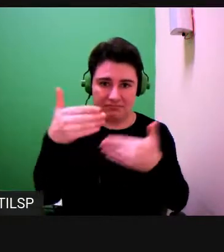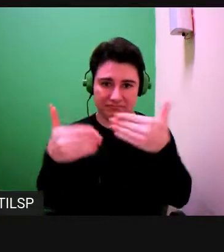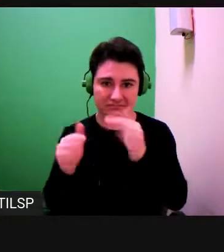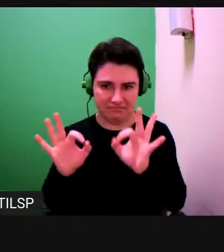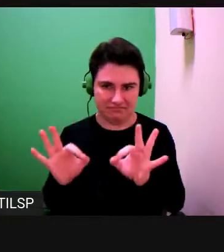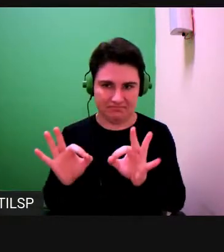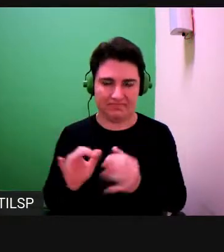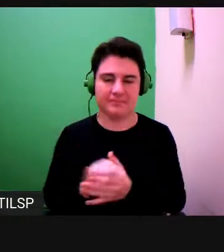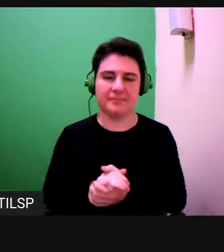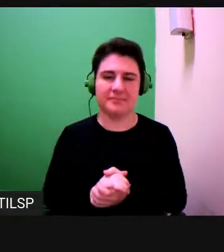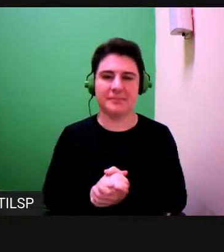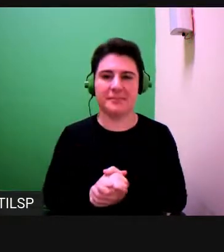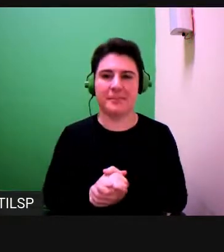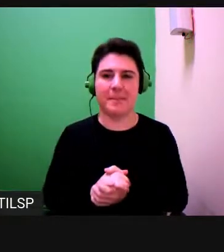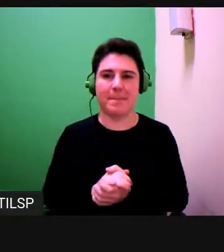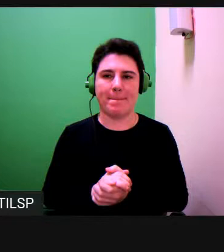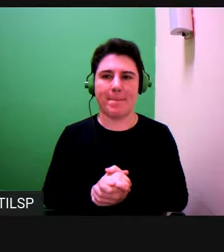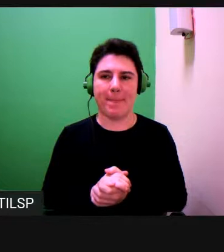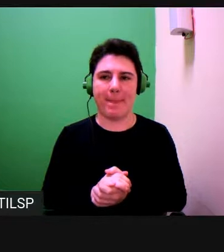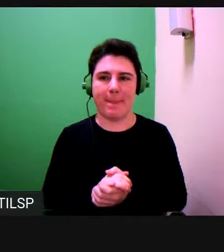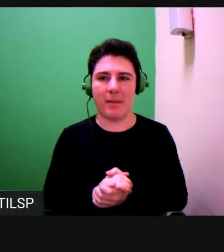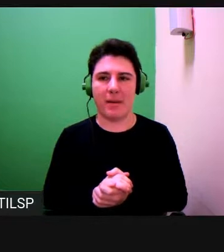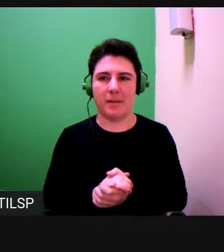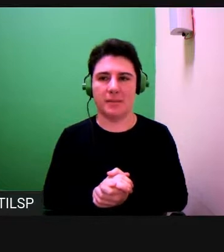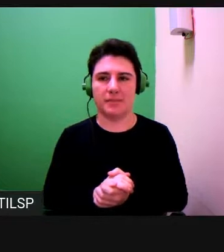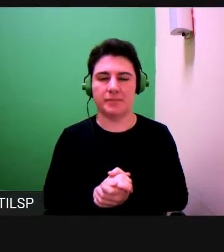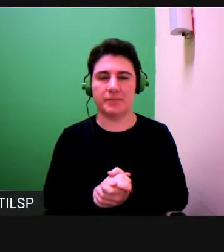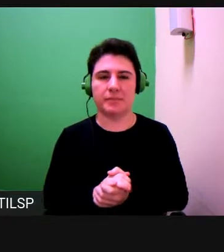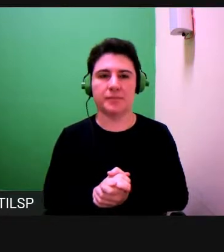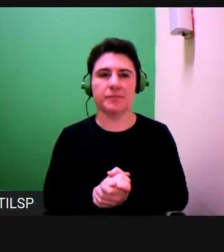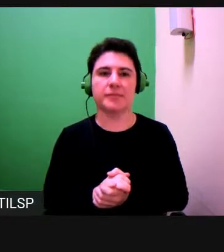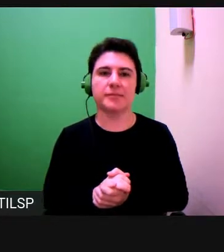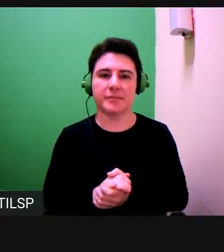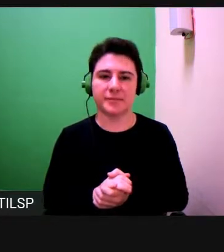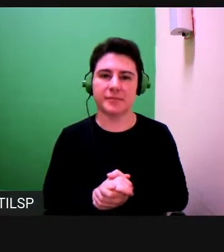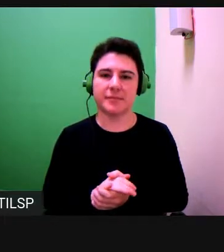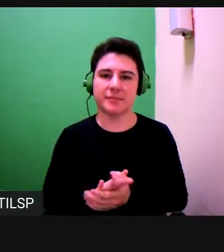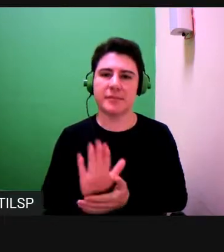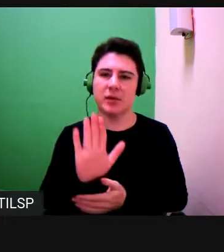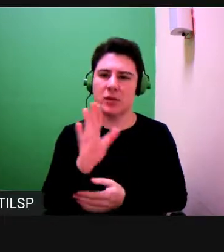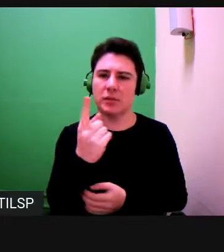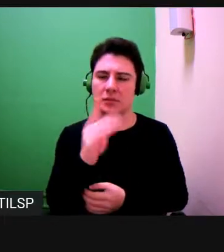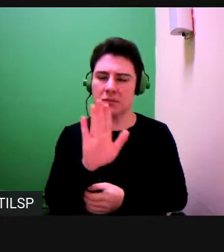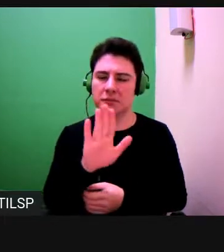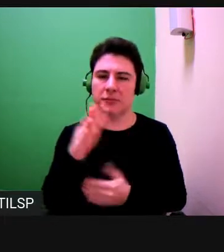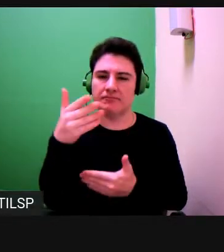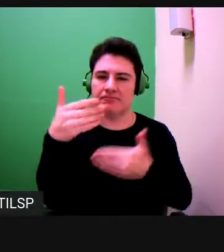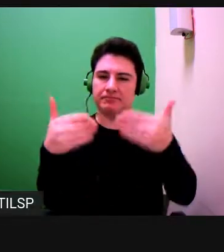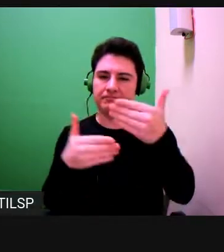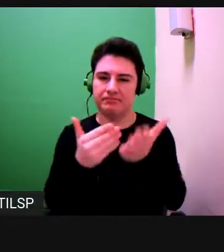Certo. Vou pedir só um minuto para partilhar a tela.